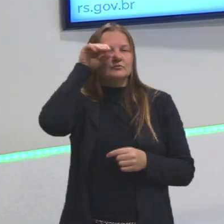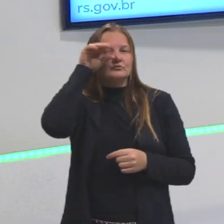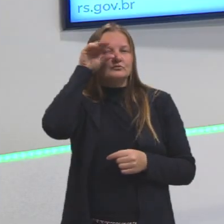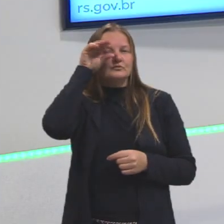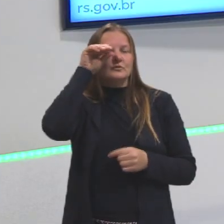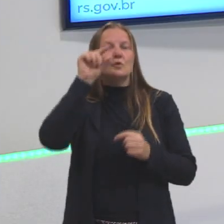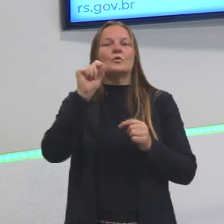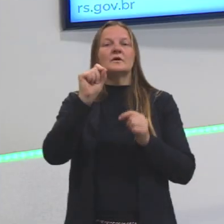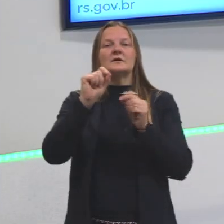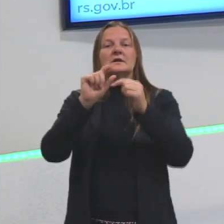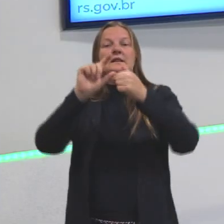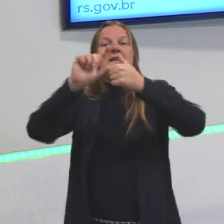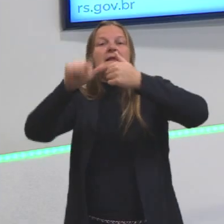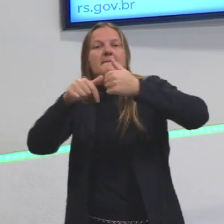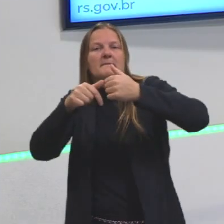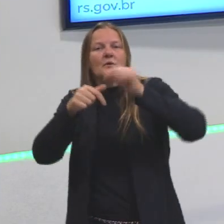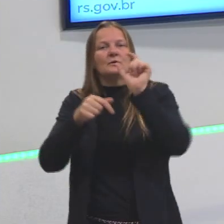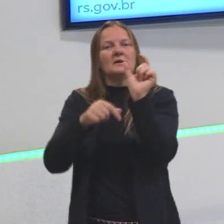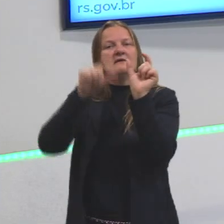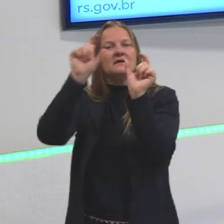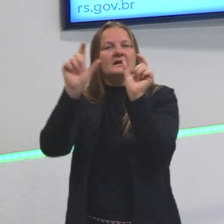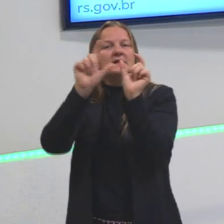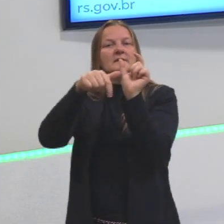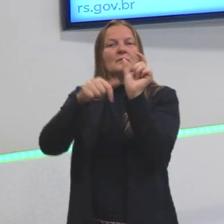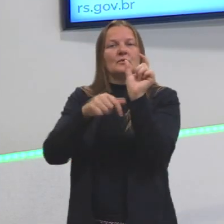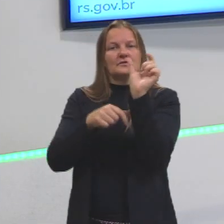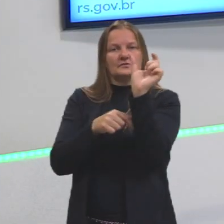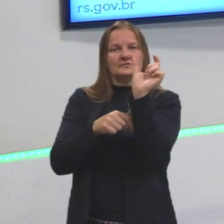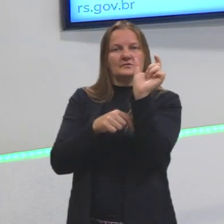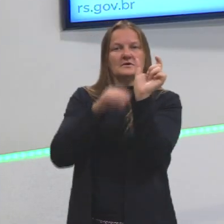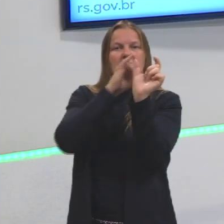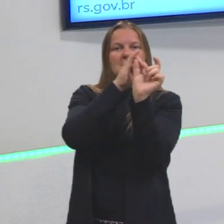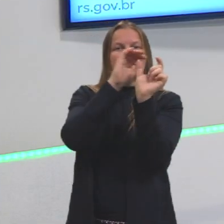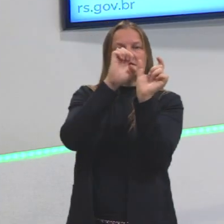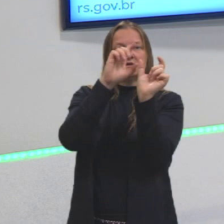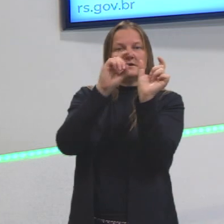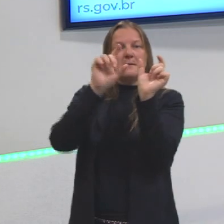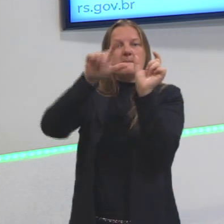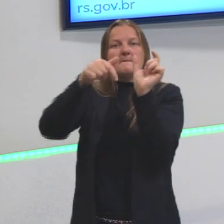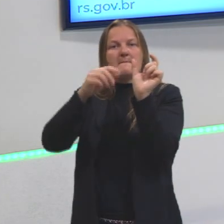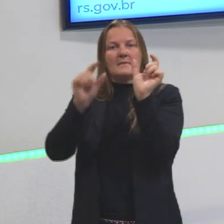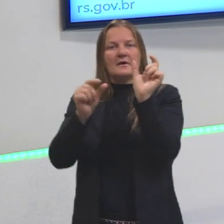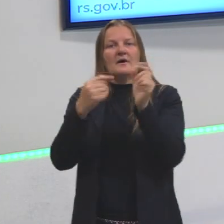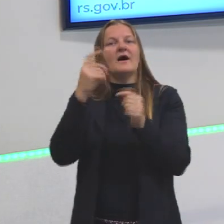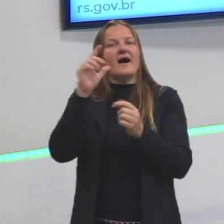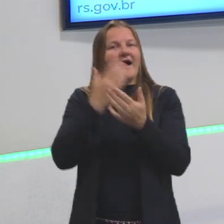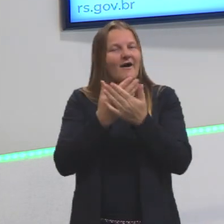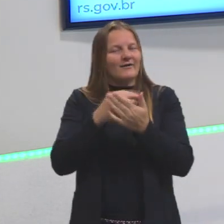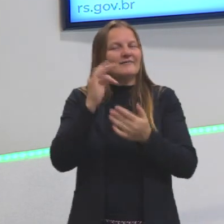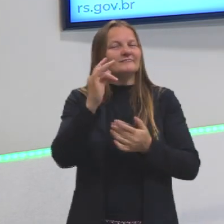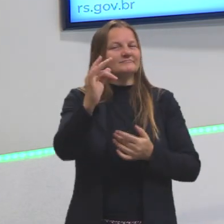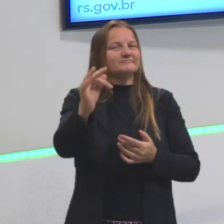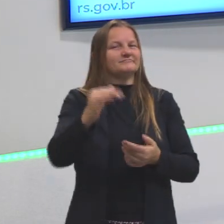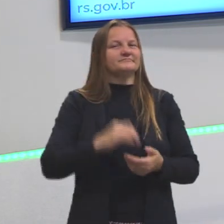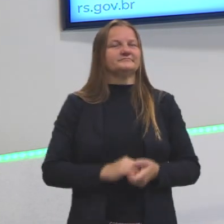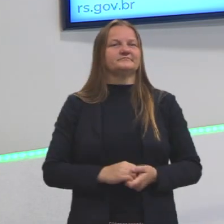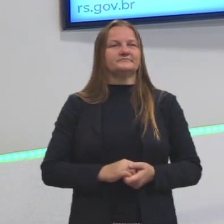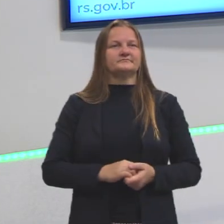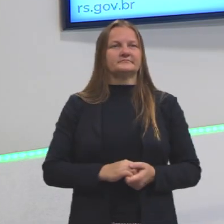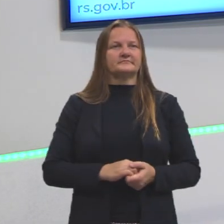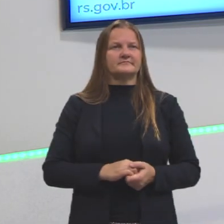o que vem em seguida, o que vem depois dessa palavra também. Isso é assunto para uma próxima aula. Então,